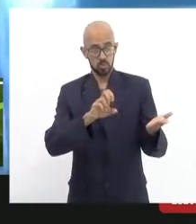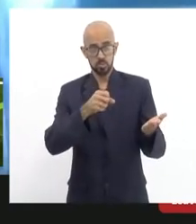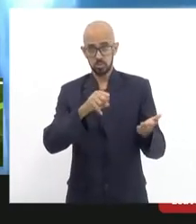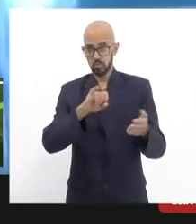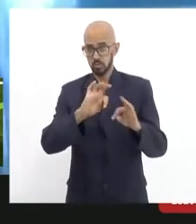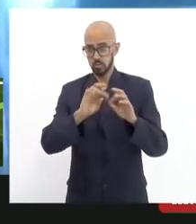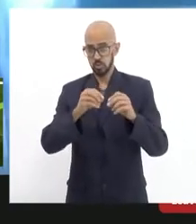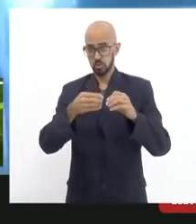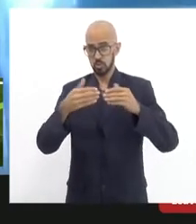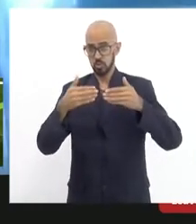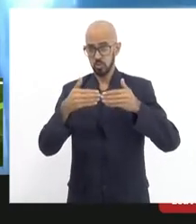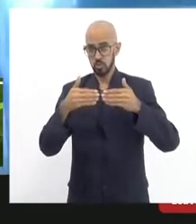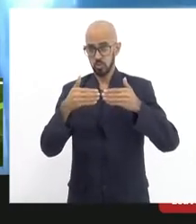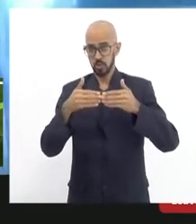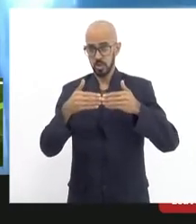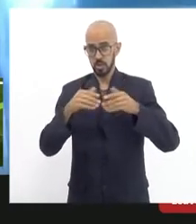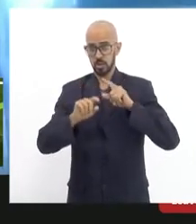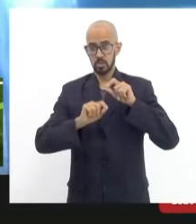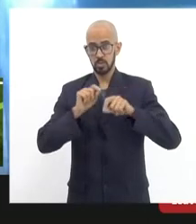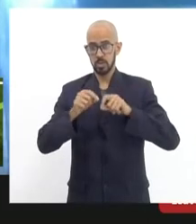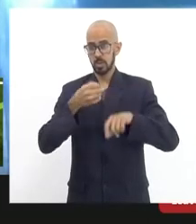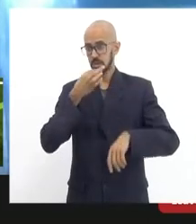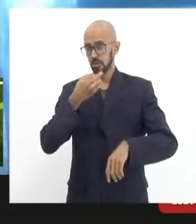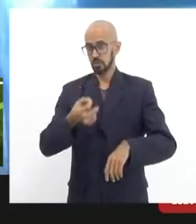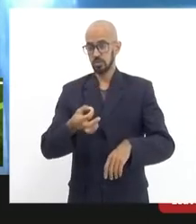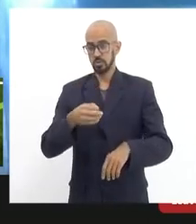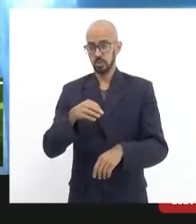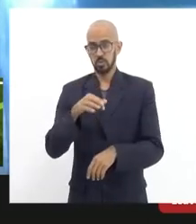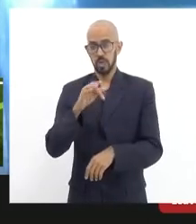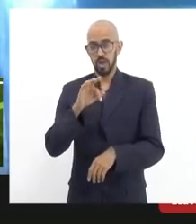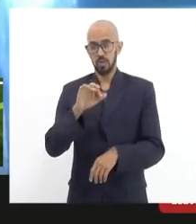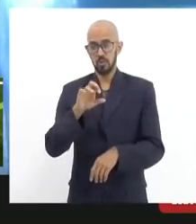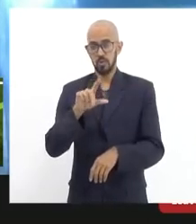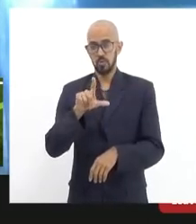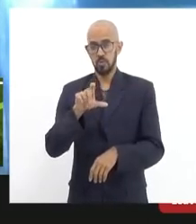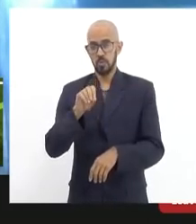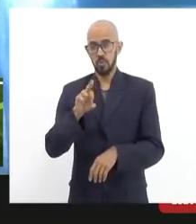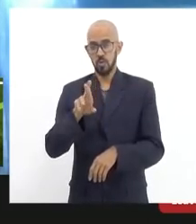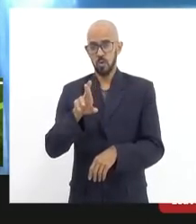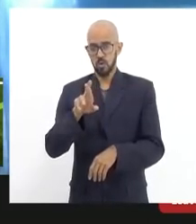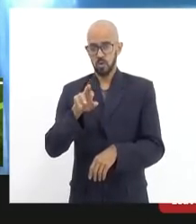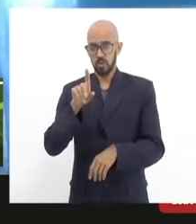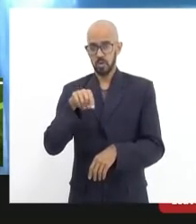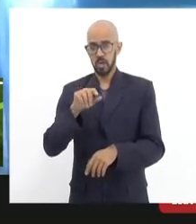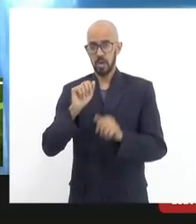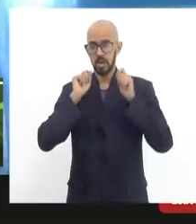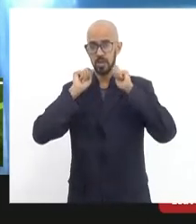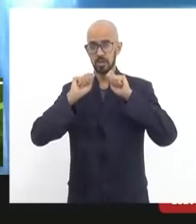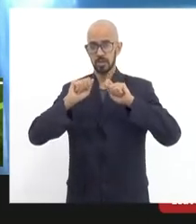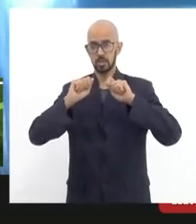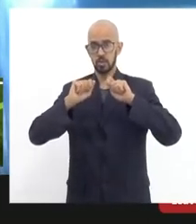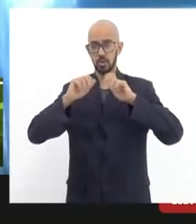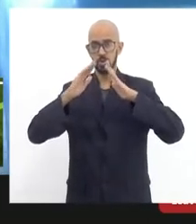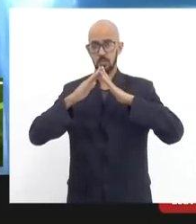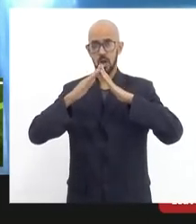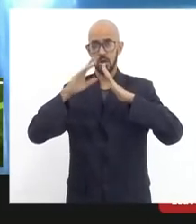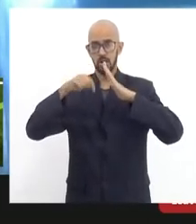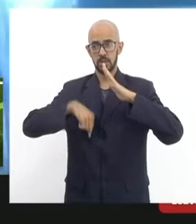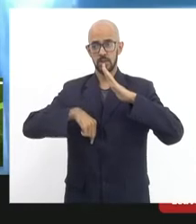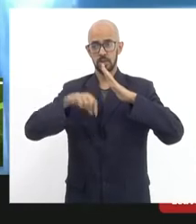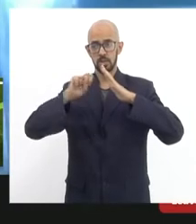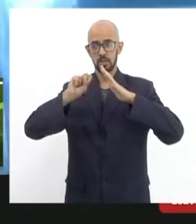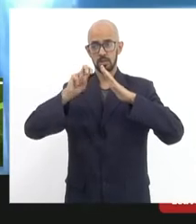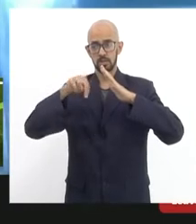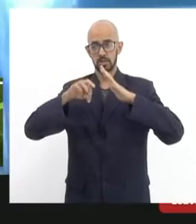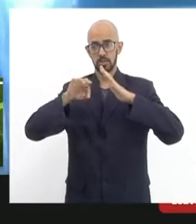acordo, vou ter até uma sugestão da Flor, nossa assessora que mora aqui em Santa Tereza há muitos anos, eu